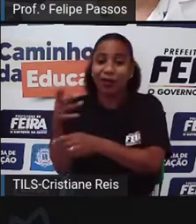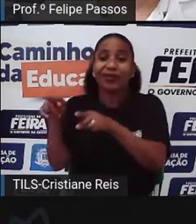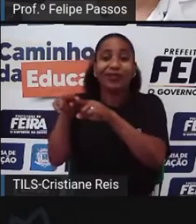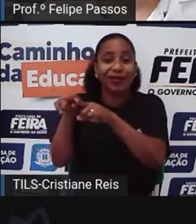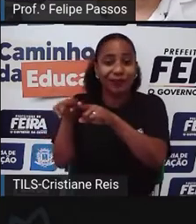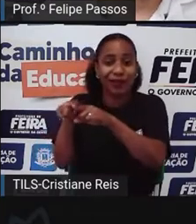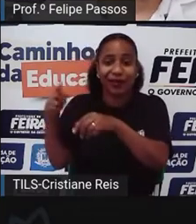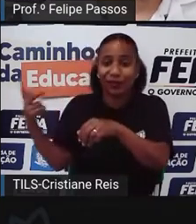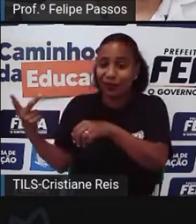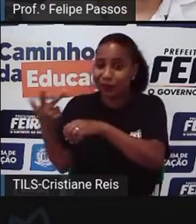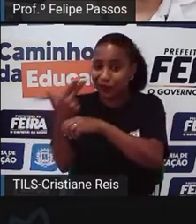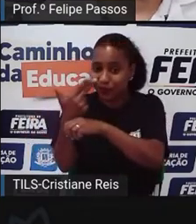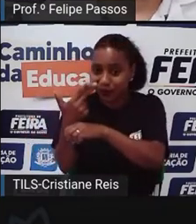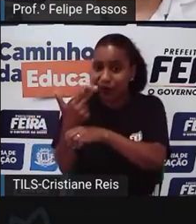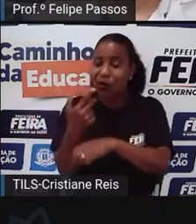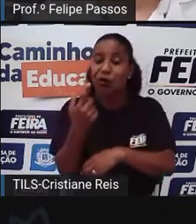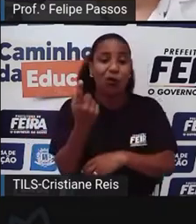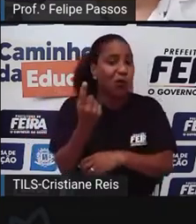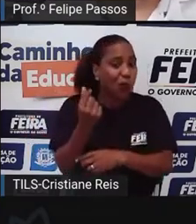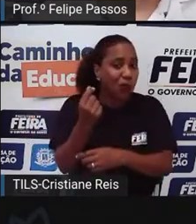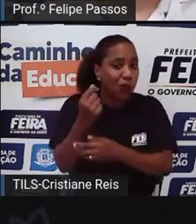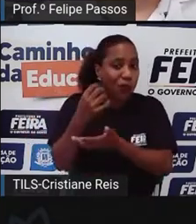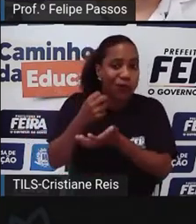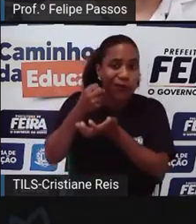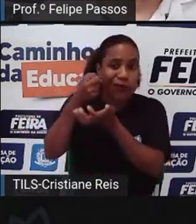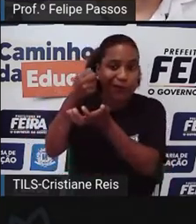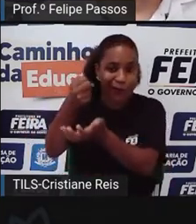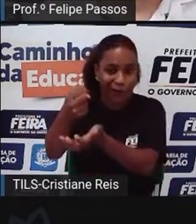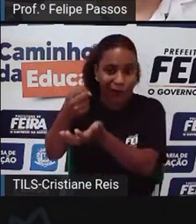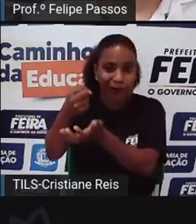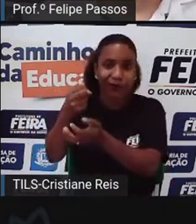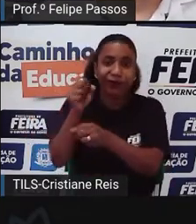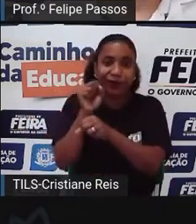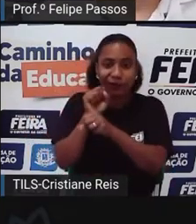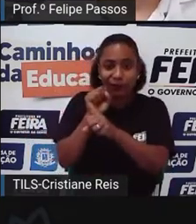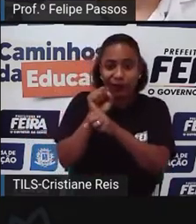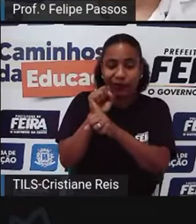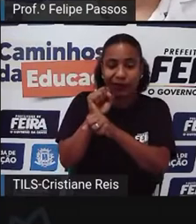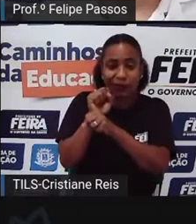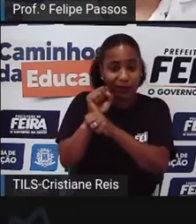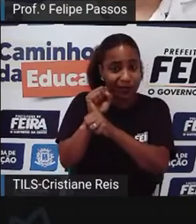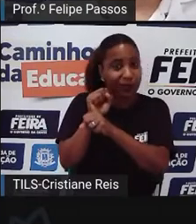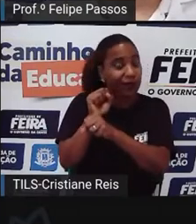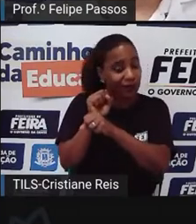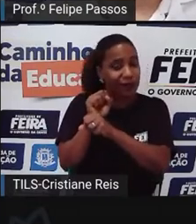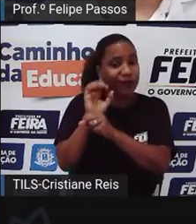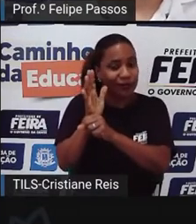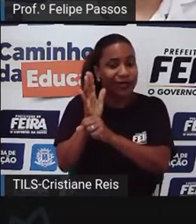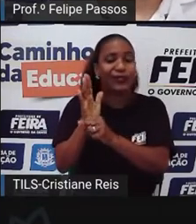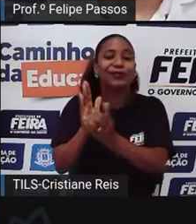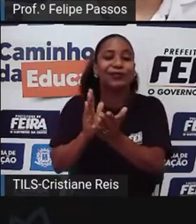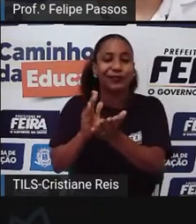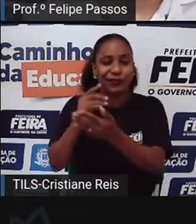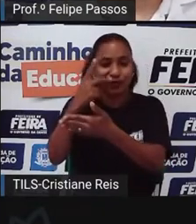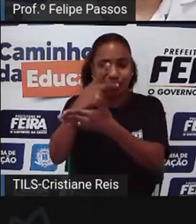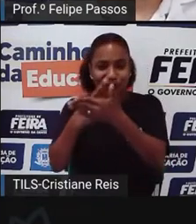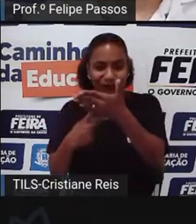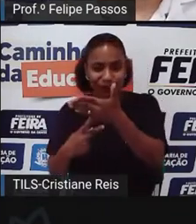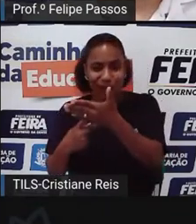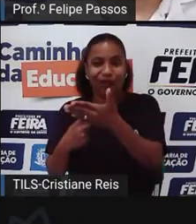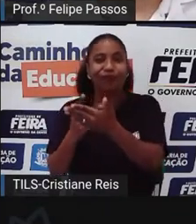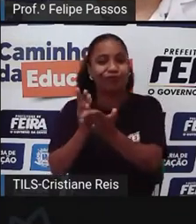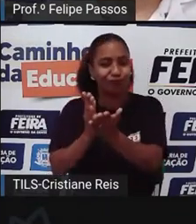verba Não foi liberada Ainda Embora tenha Tenha sido vinculado Em algumas redes sociais Que a APA Já